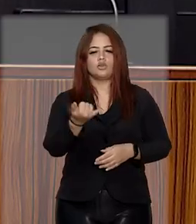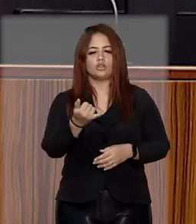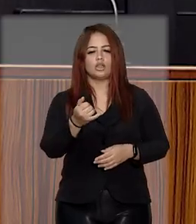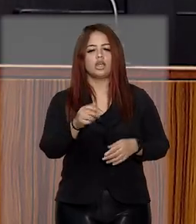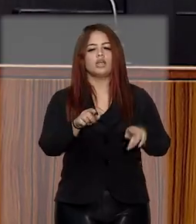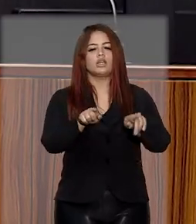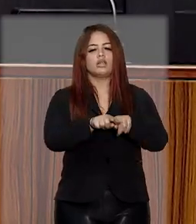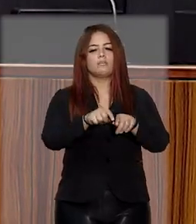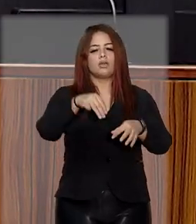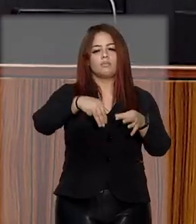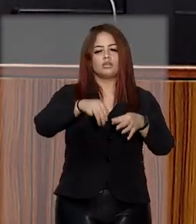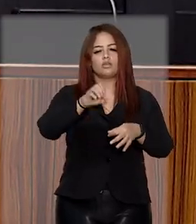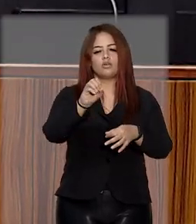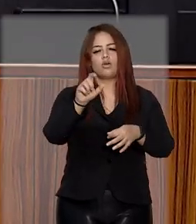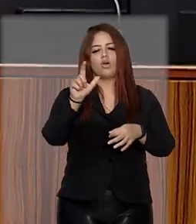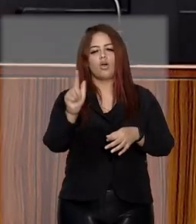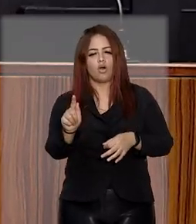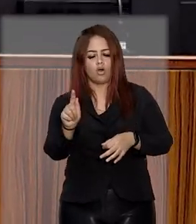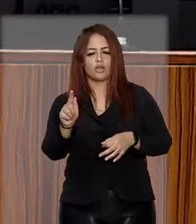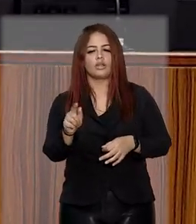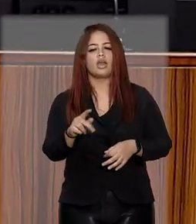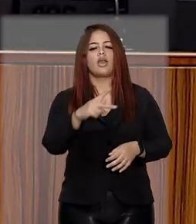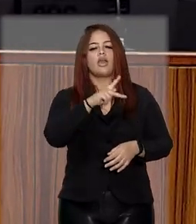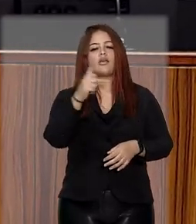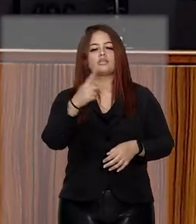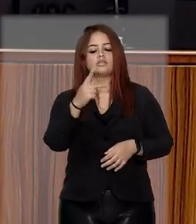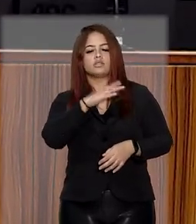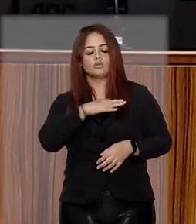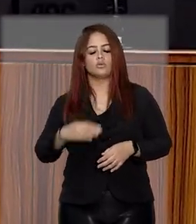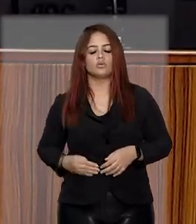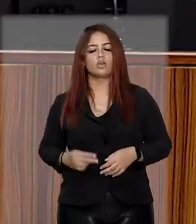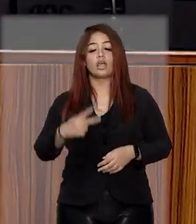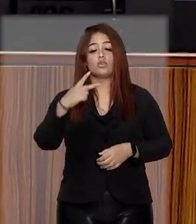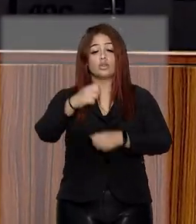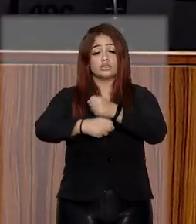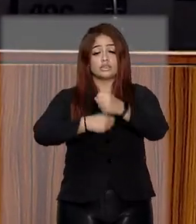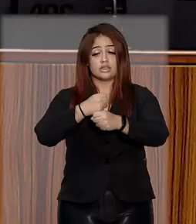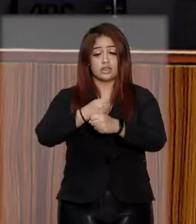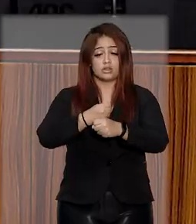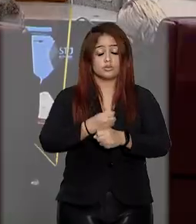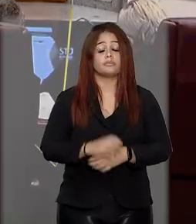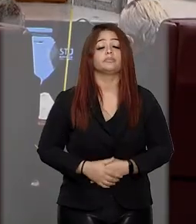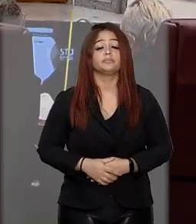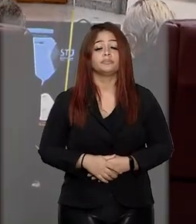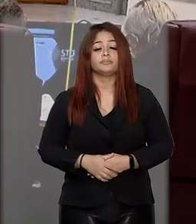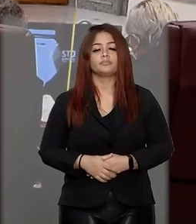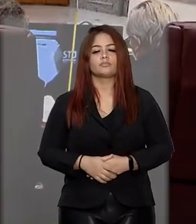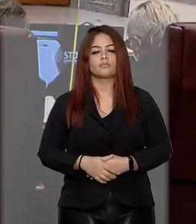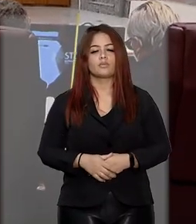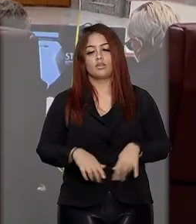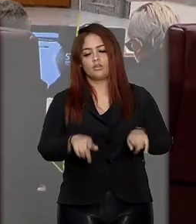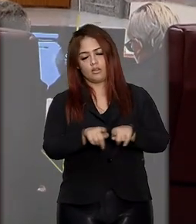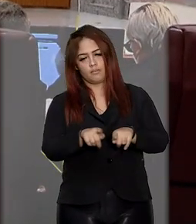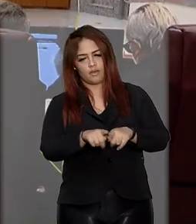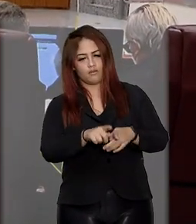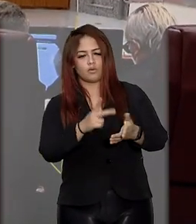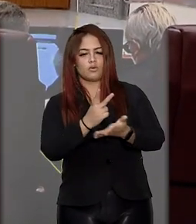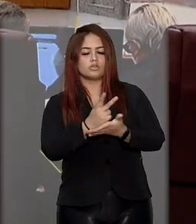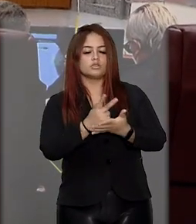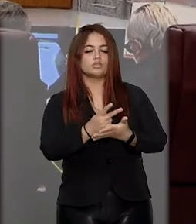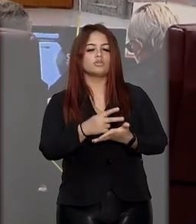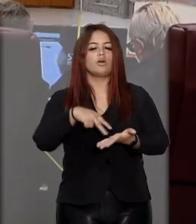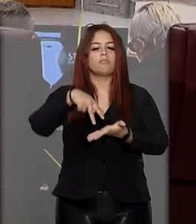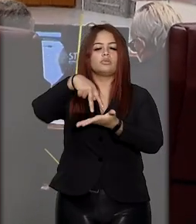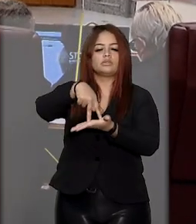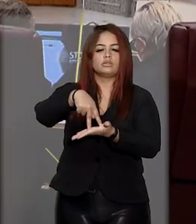Fernandes, o vice-presidente da Corte, para o bienio 2022-2024. Eles também irão assumir o comando do